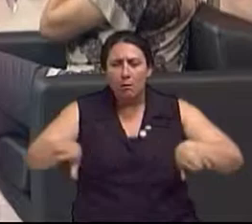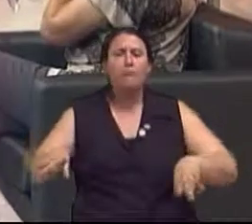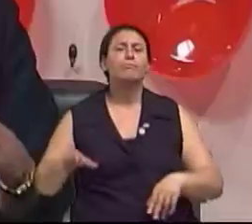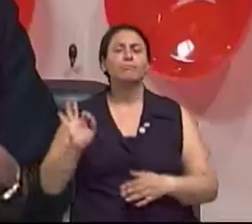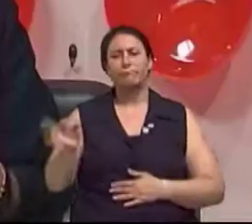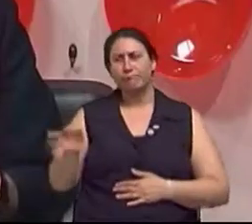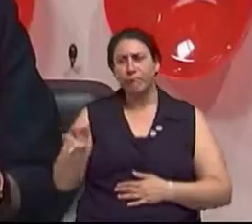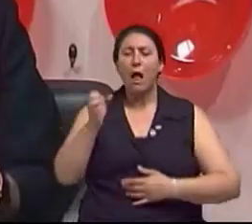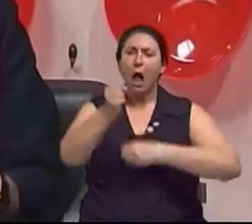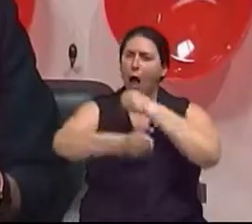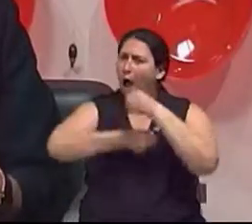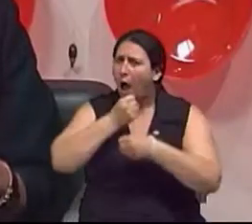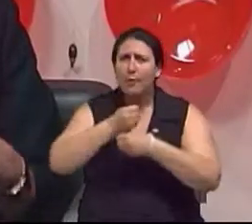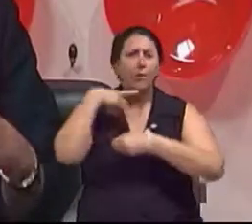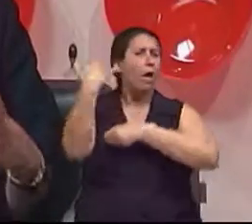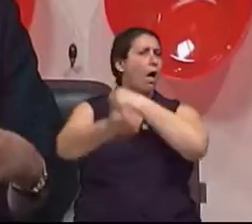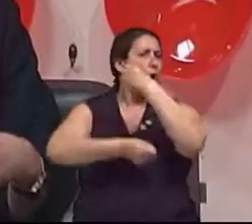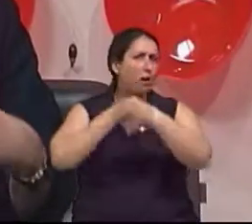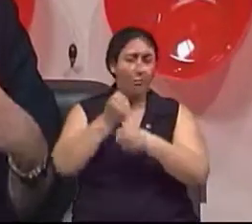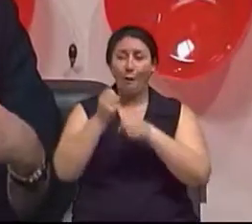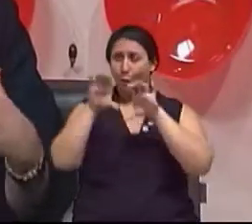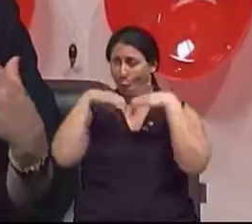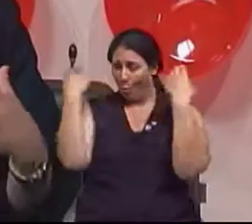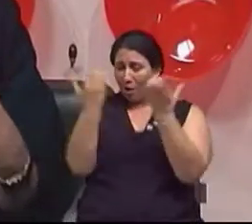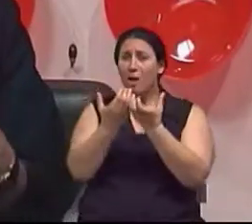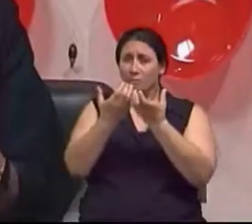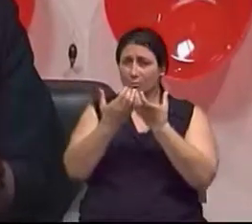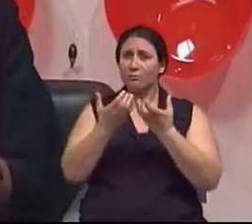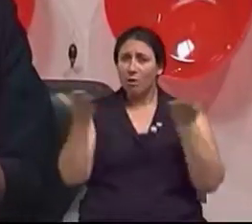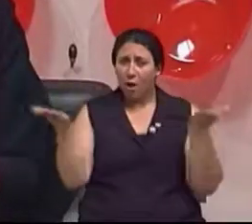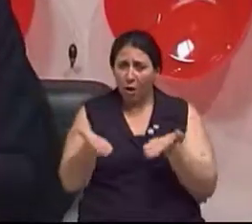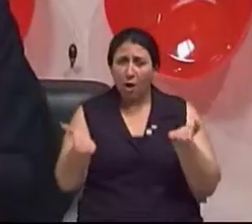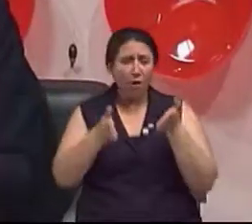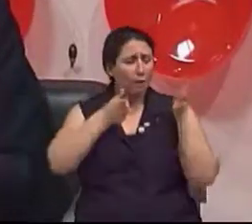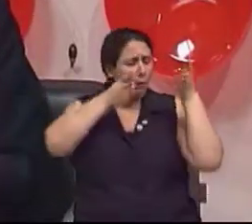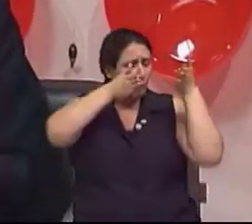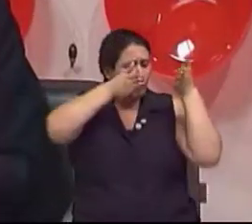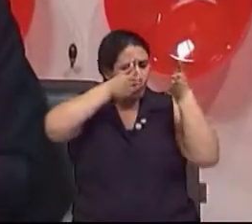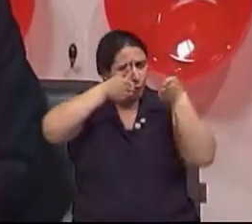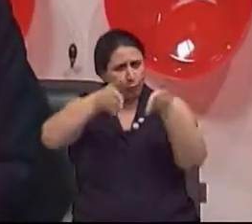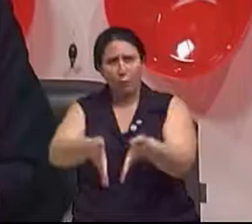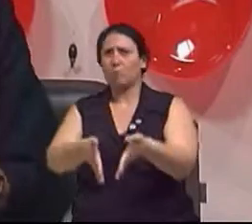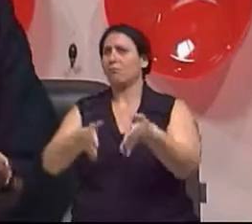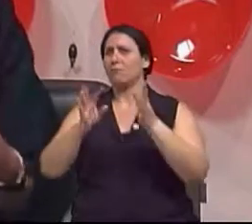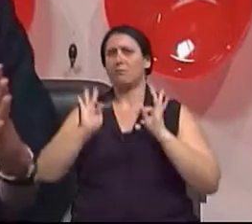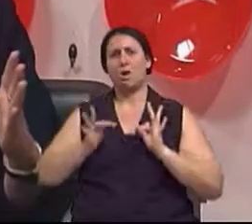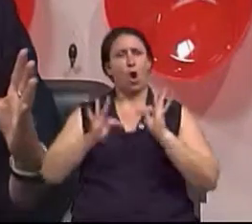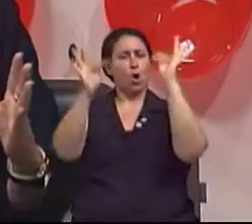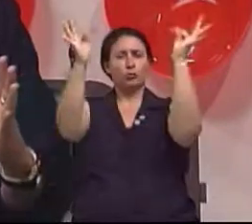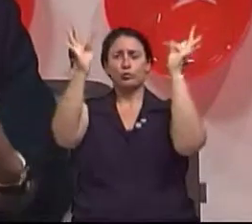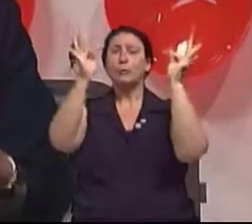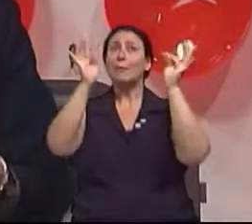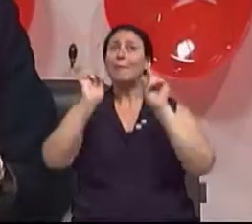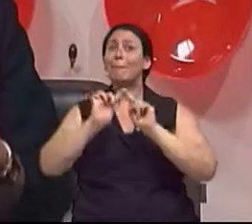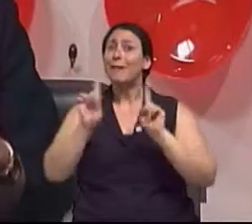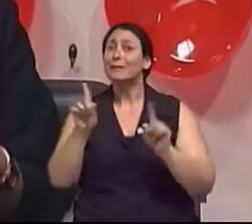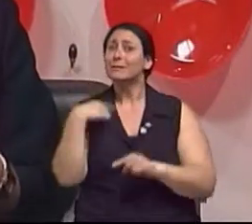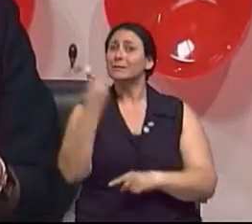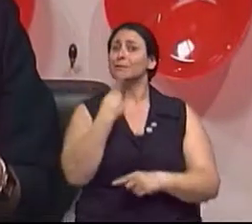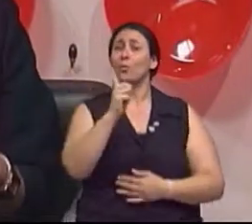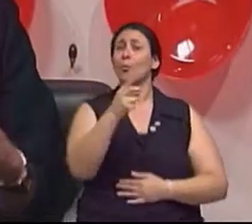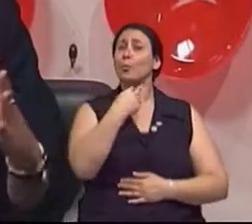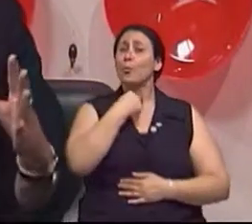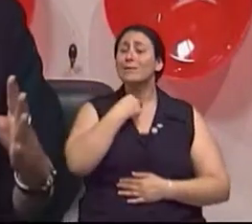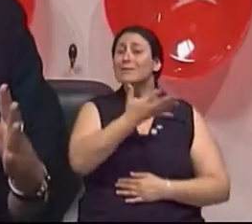eu diria assim, ó, os congressos estão voltados, vem voltando cada vez mais para a tecnologia, mas a gente não pode